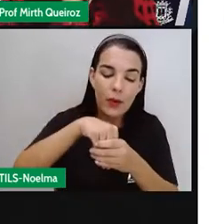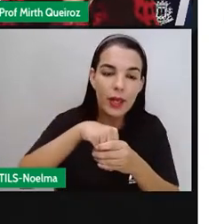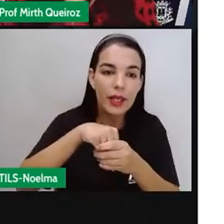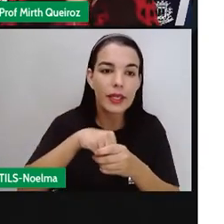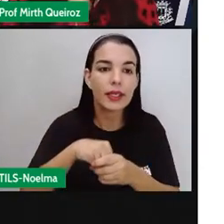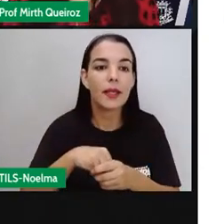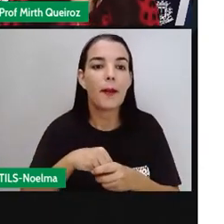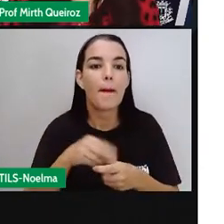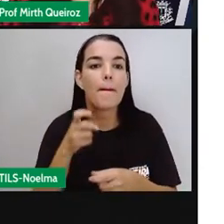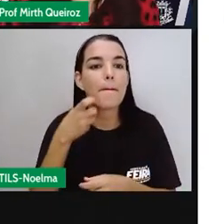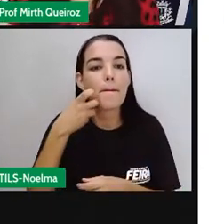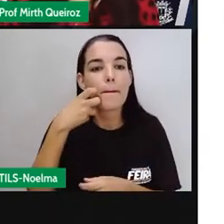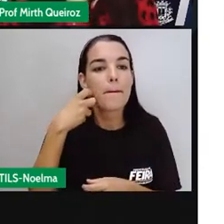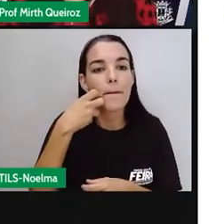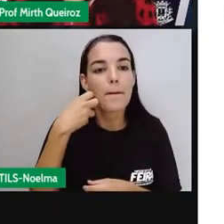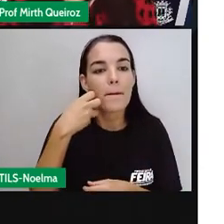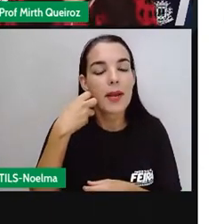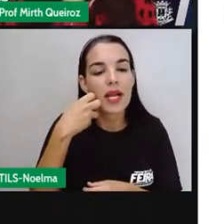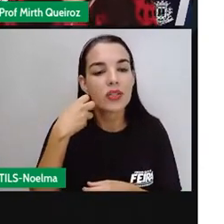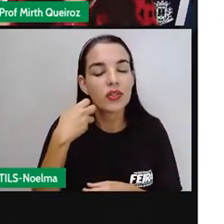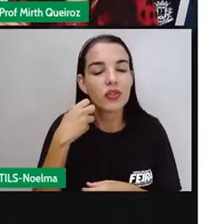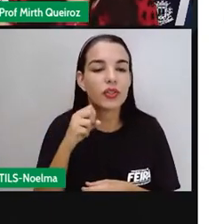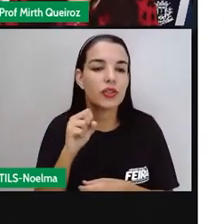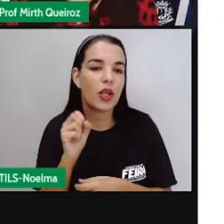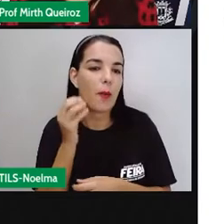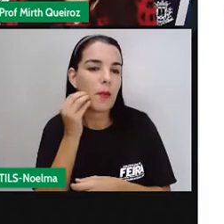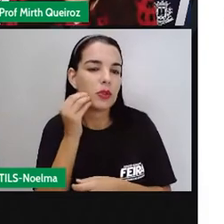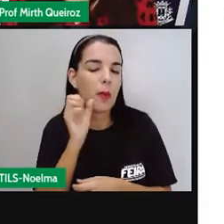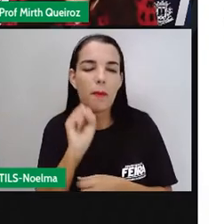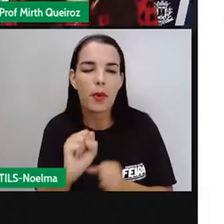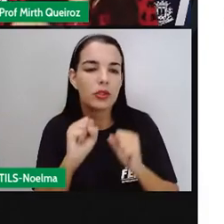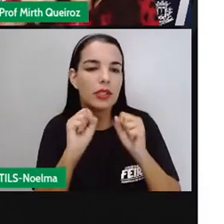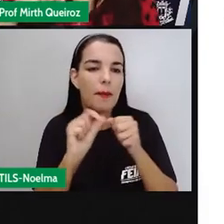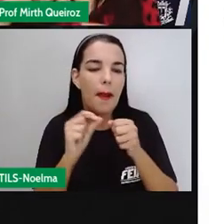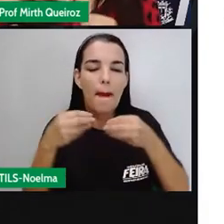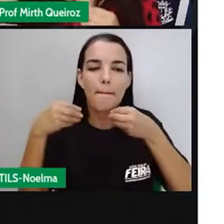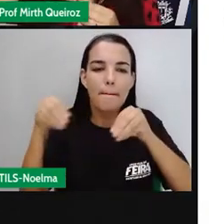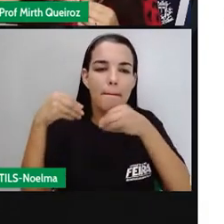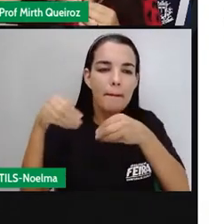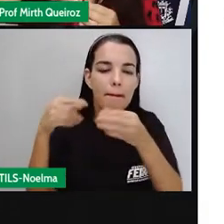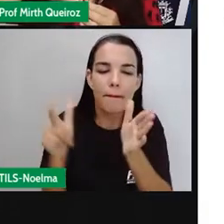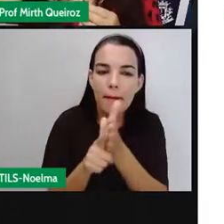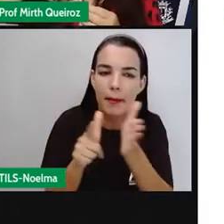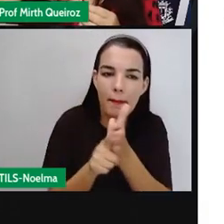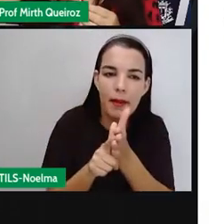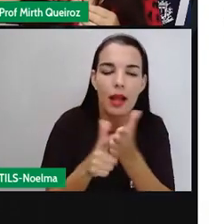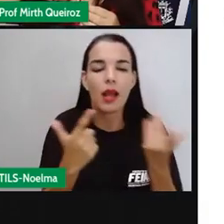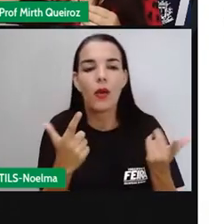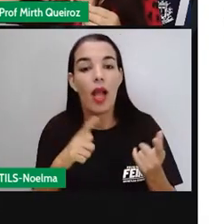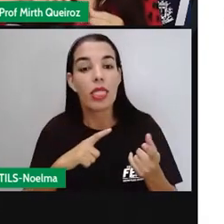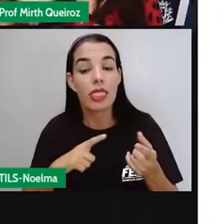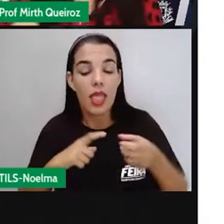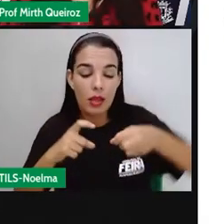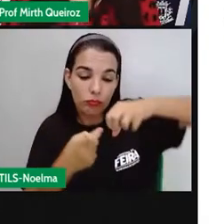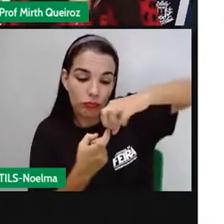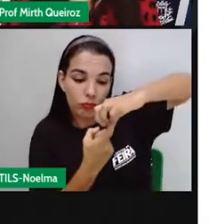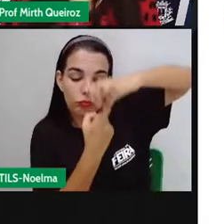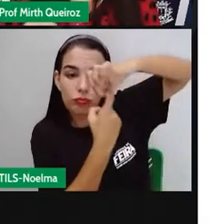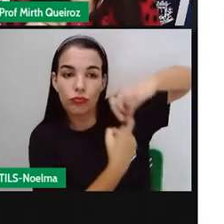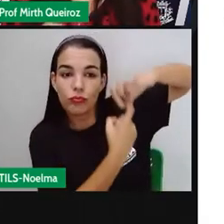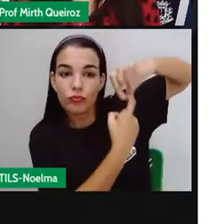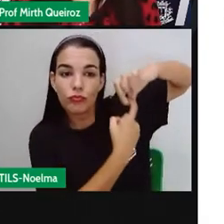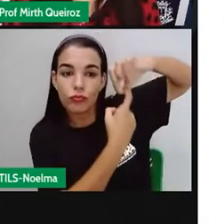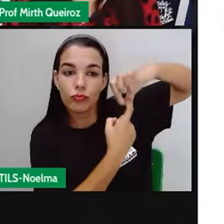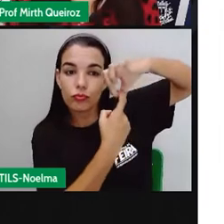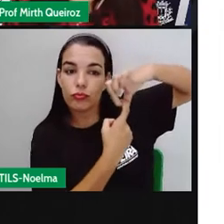vezes são feitos até mesmo de papelão, papel cartão, né? Onde nós vamos ter um buraquinho, ganchinho, vamos